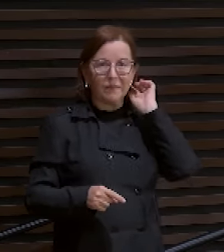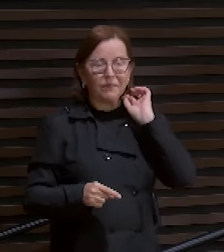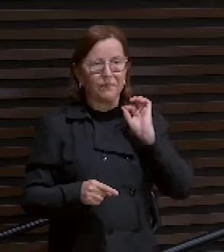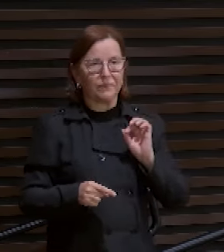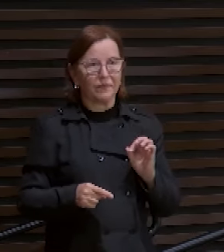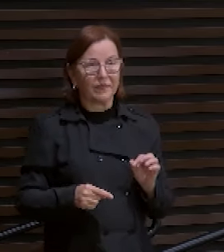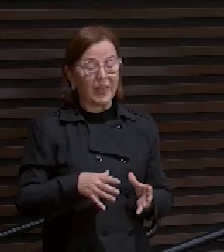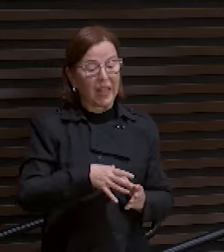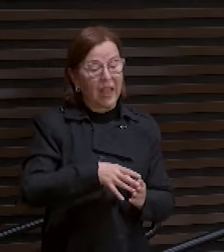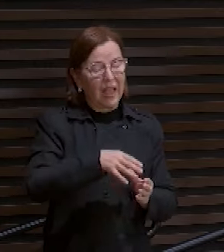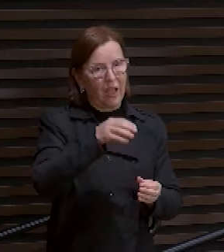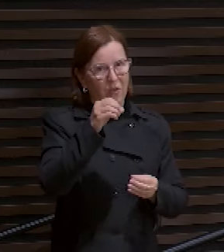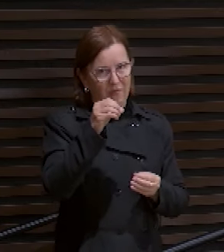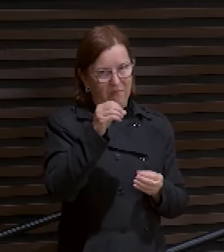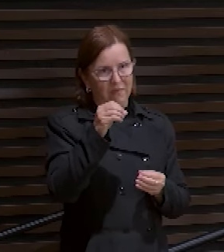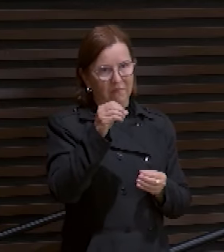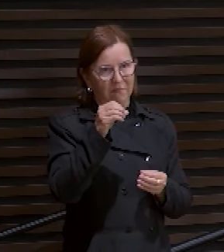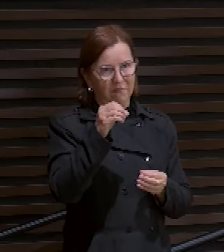Na alma dele.